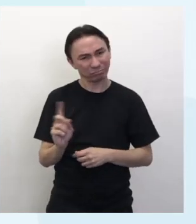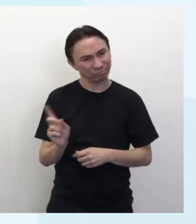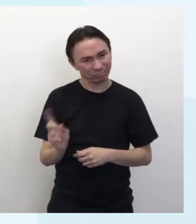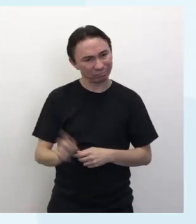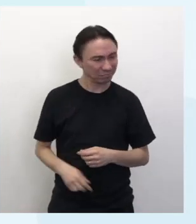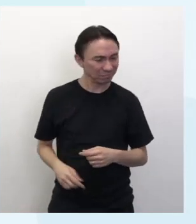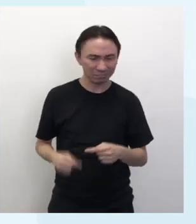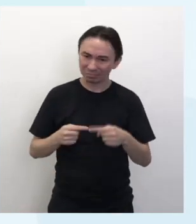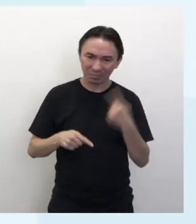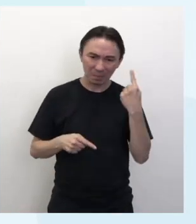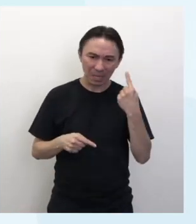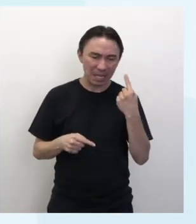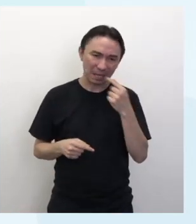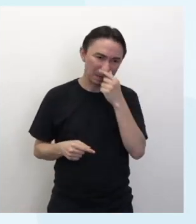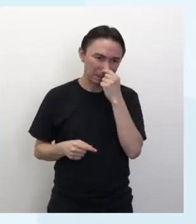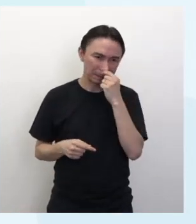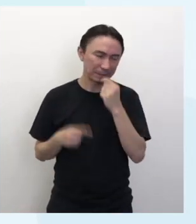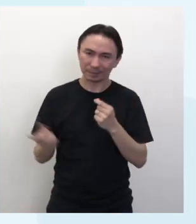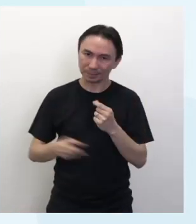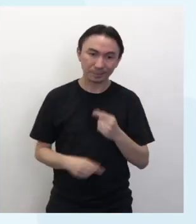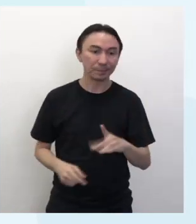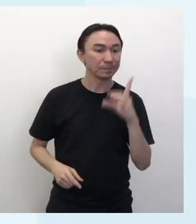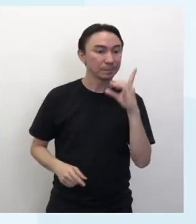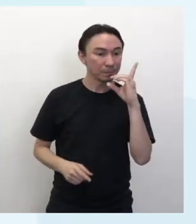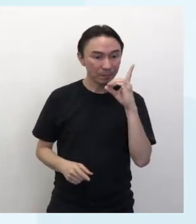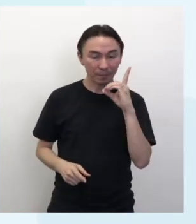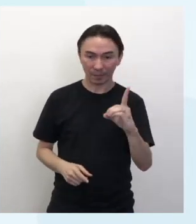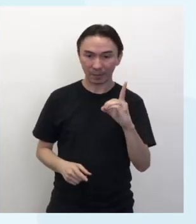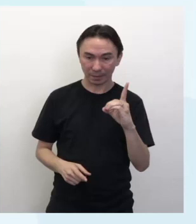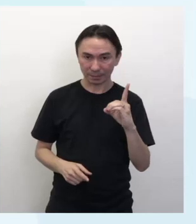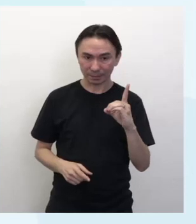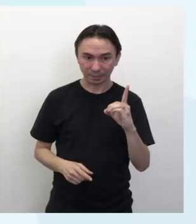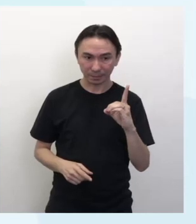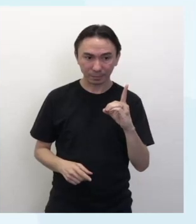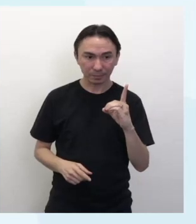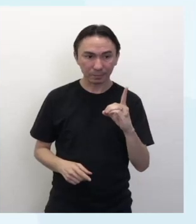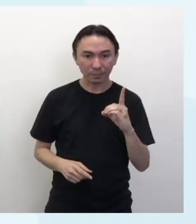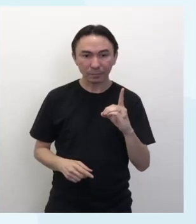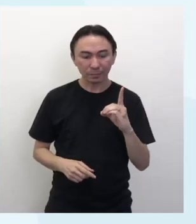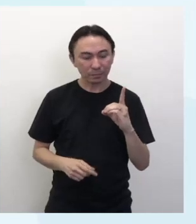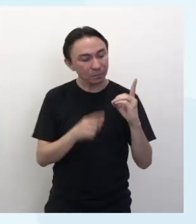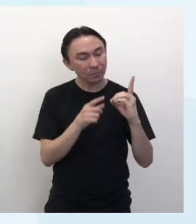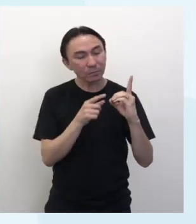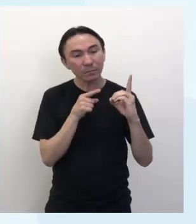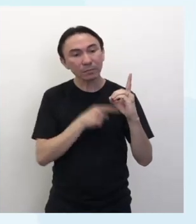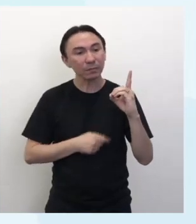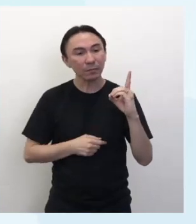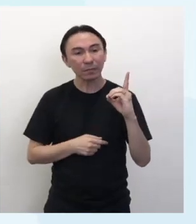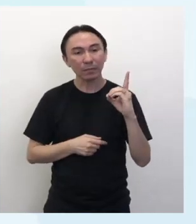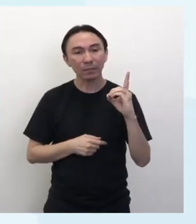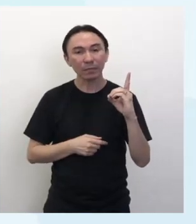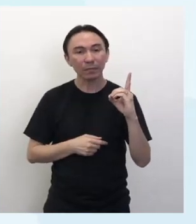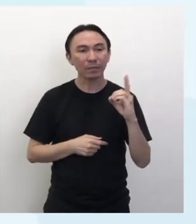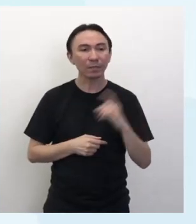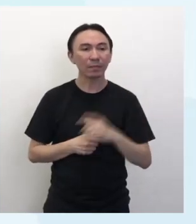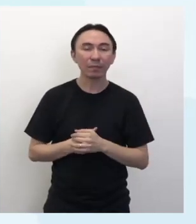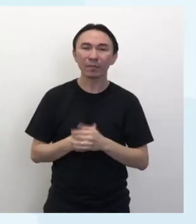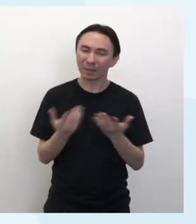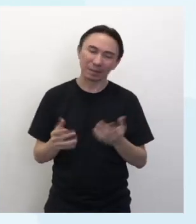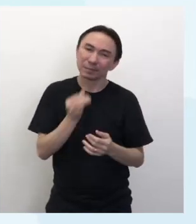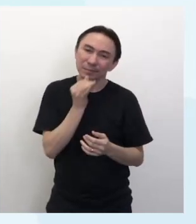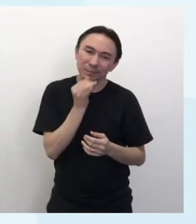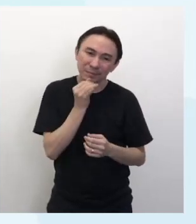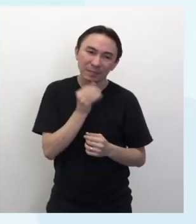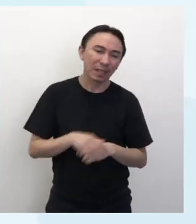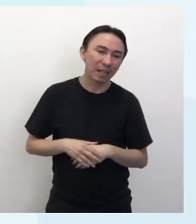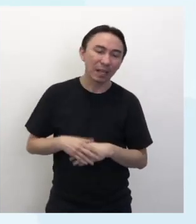explicação nenhuma, não tem uma condição. Condição, na verdade, seria o C, né? Eu enroscando aqui. Então, ela só teria a carícia